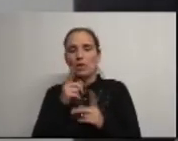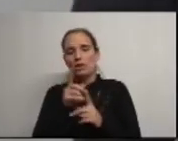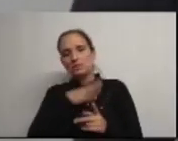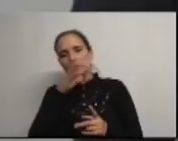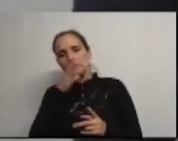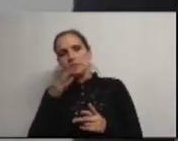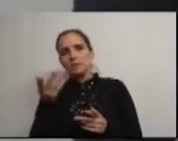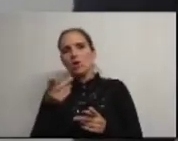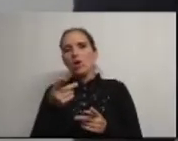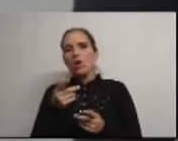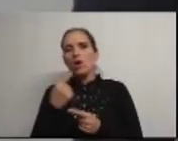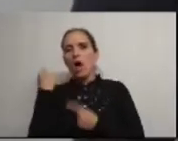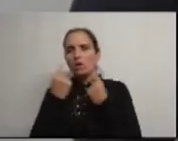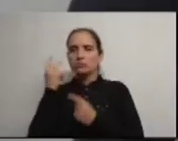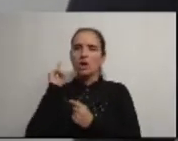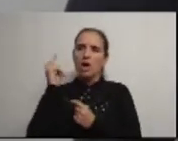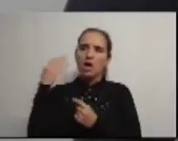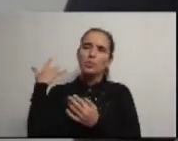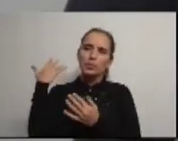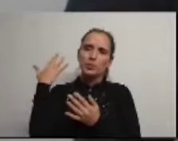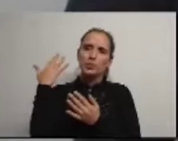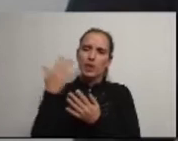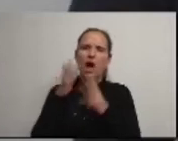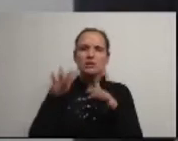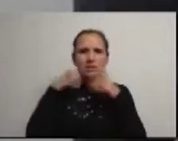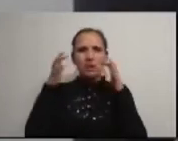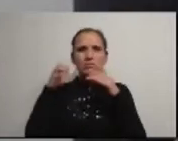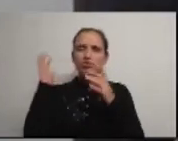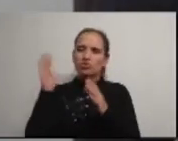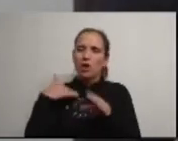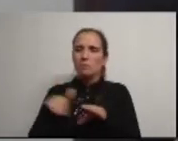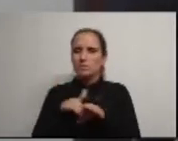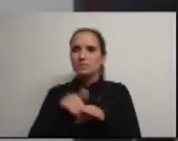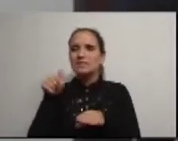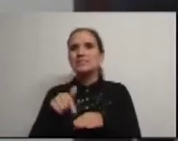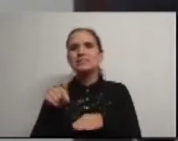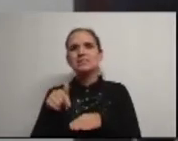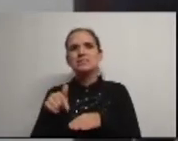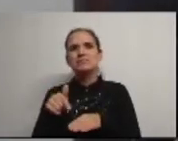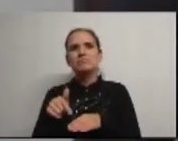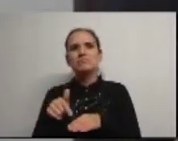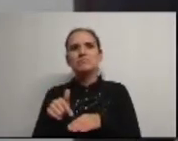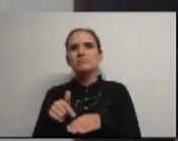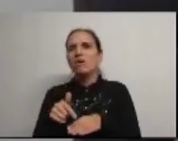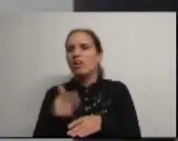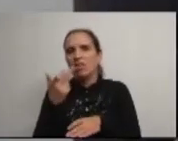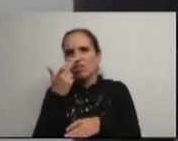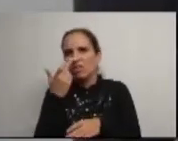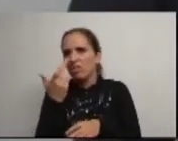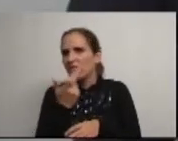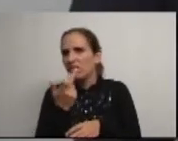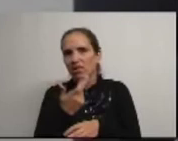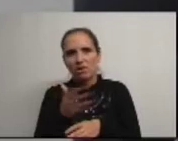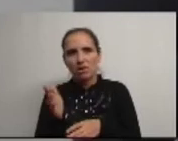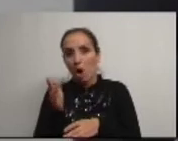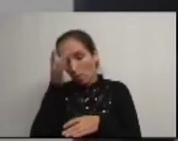que dos há alguns anos que porcaiando e das Assembleias Municipais que fiz parte esta será meus senhores da mais medíocre é obviamente